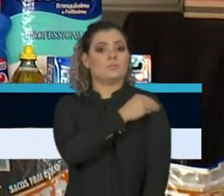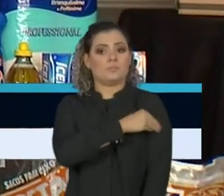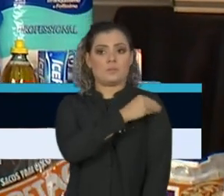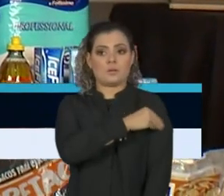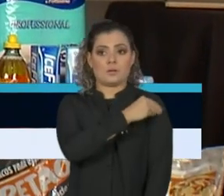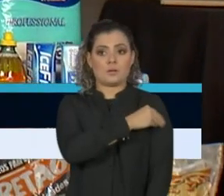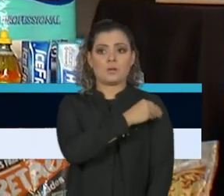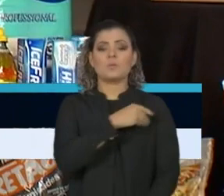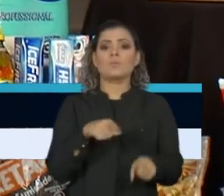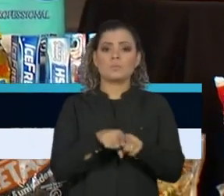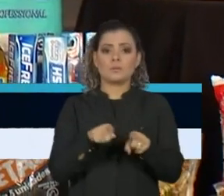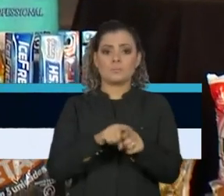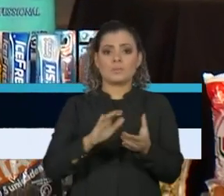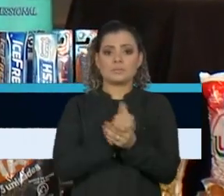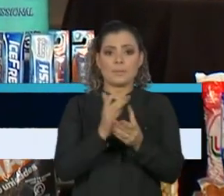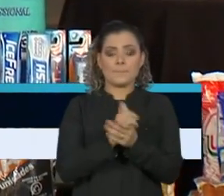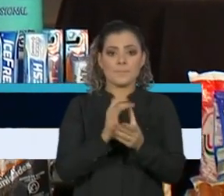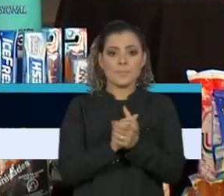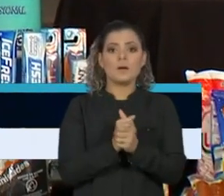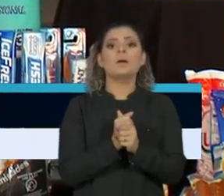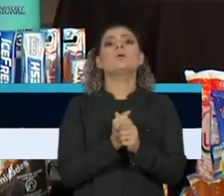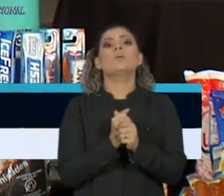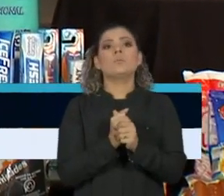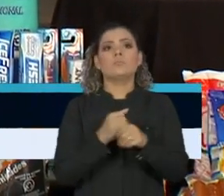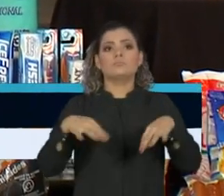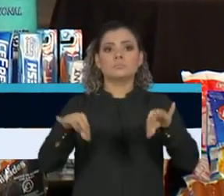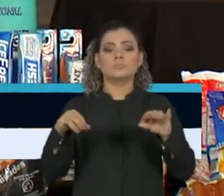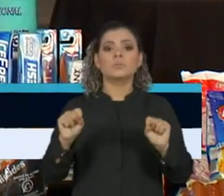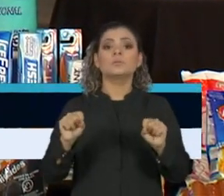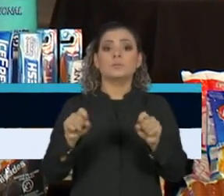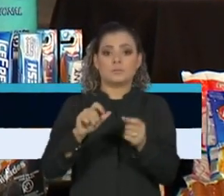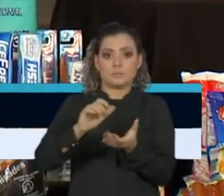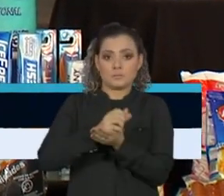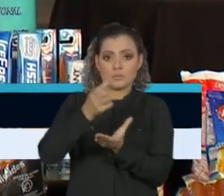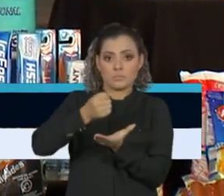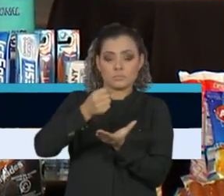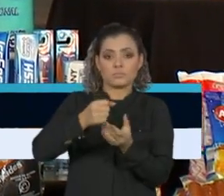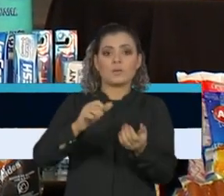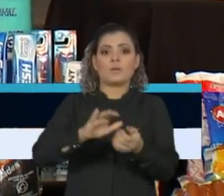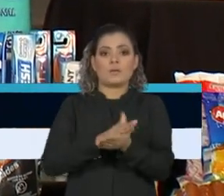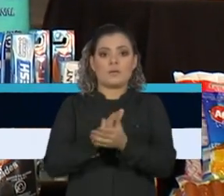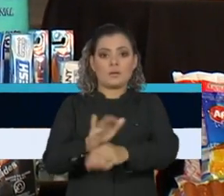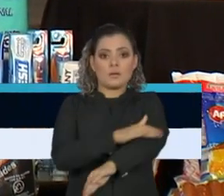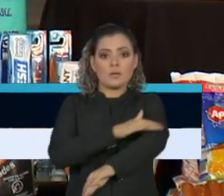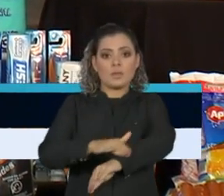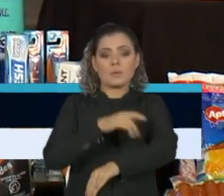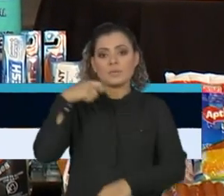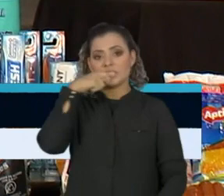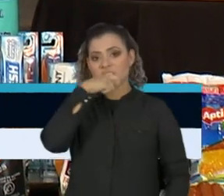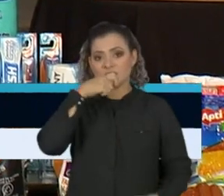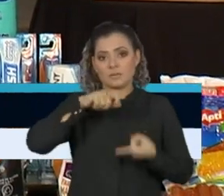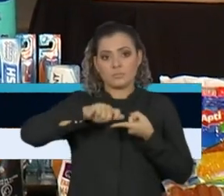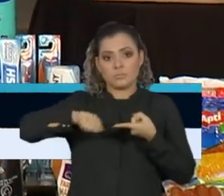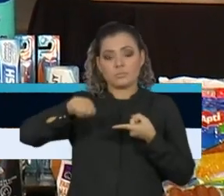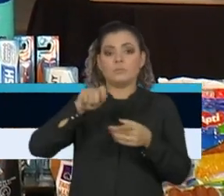sabões em pedra, sabonetes, detergente, creme e escovas dentais.